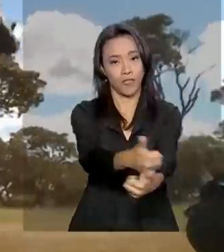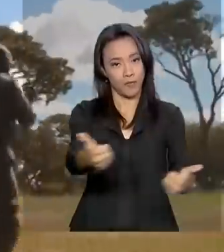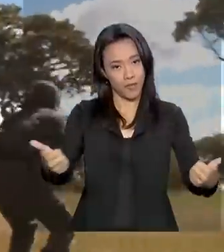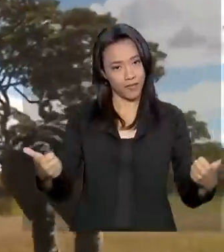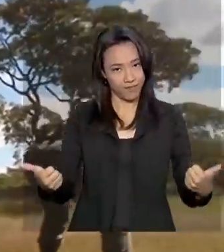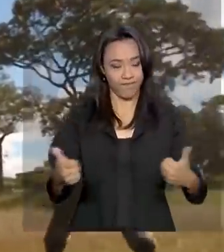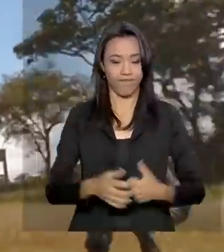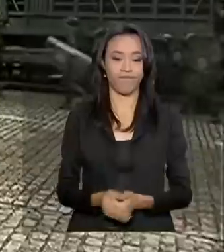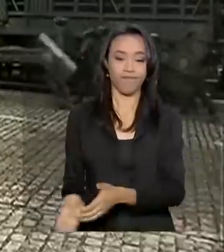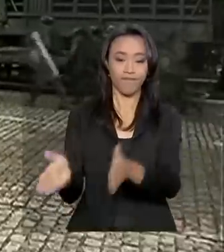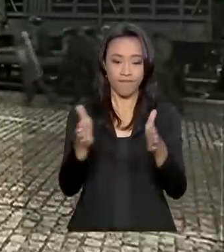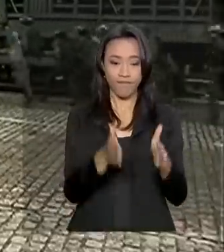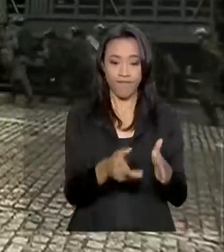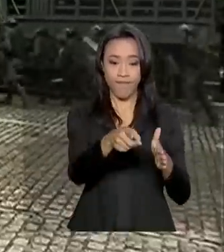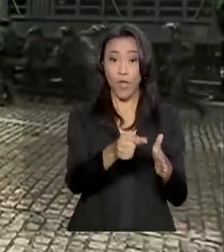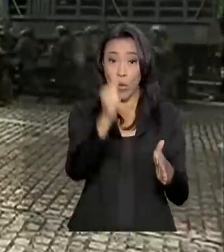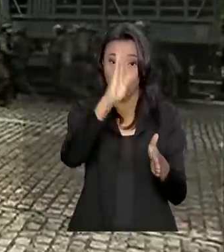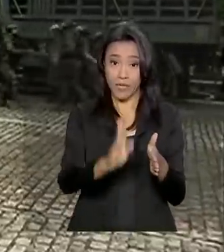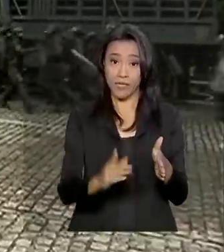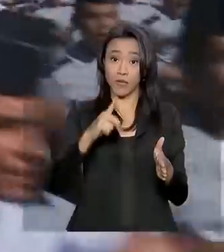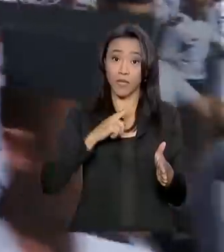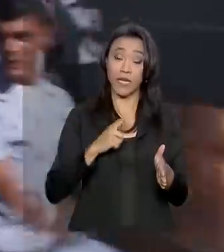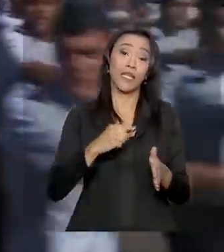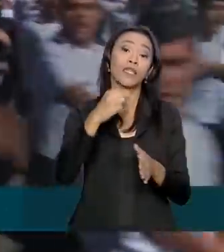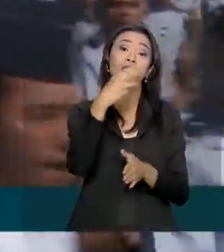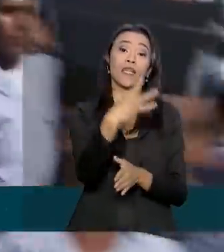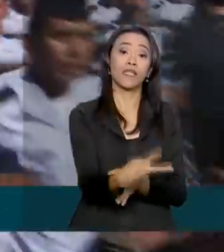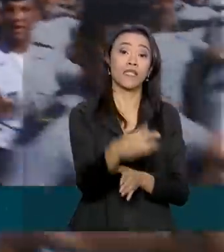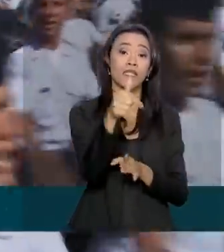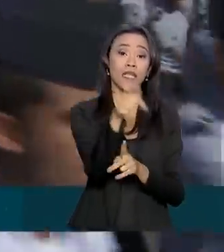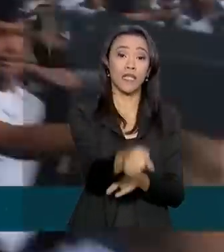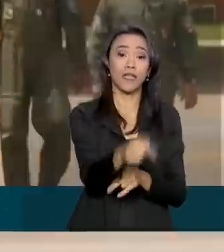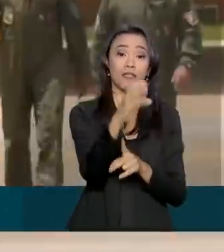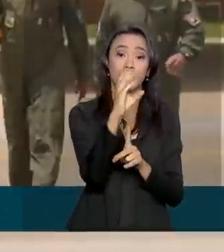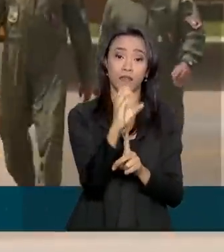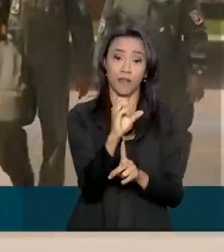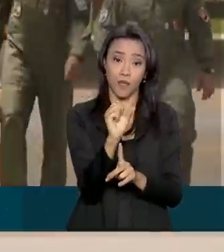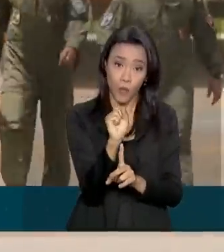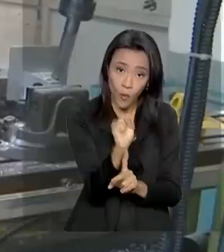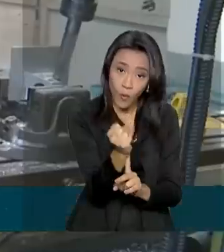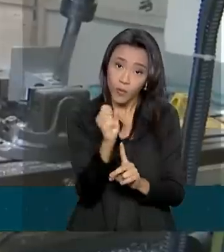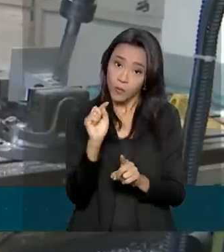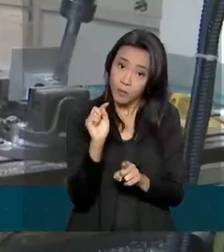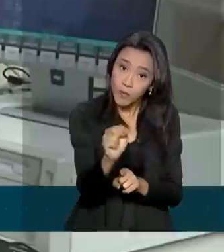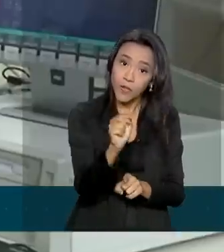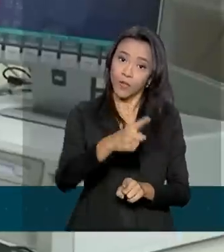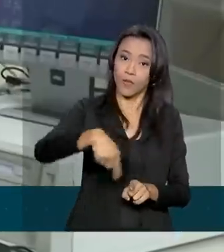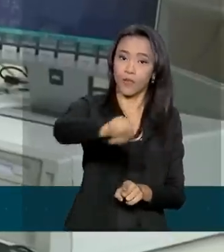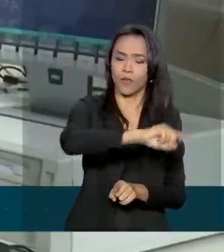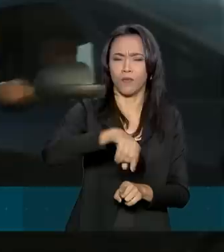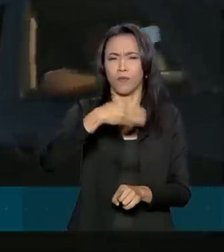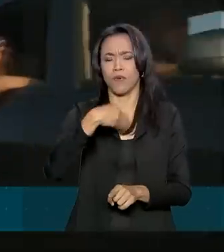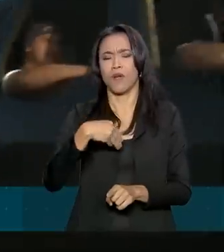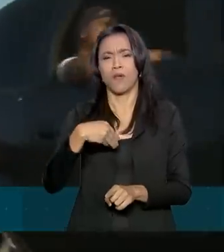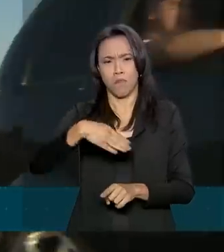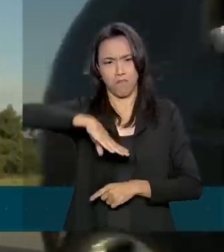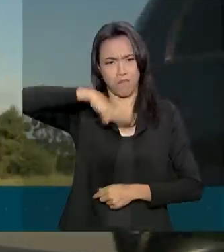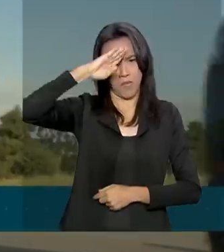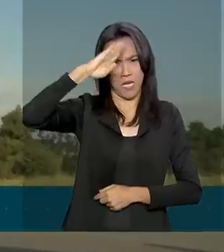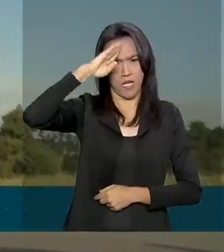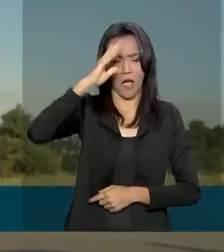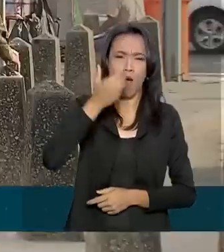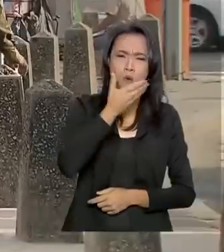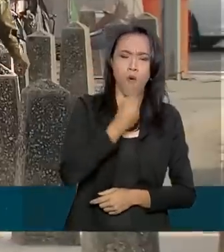O Brasil tem um efetivo de 378 mil militares. São homens e mulheres que também se